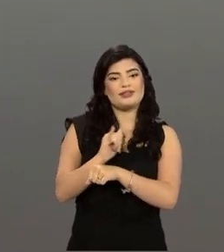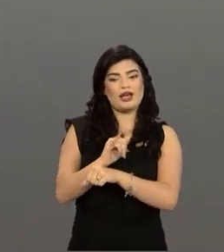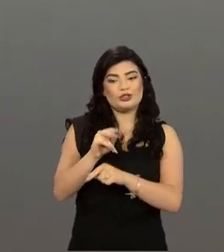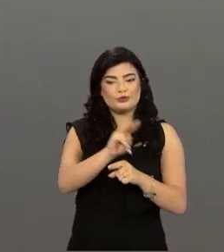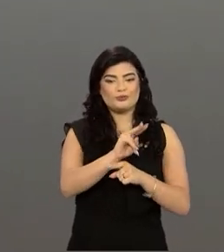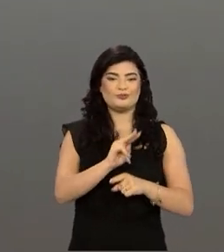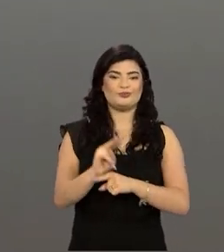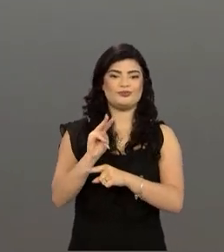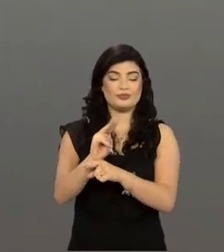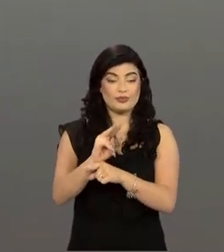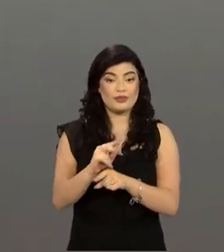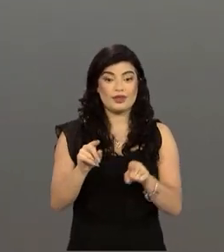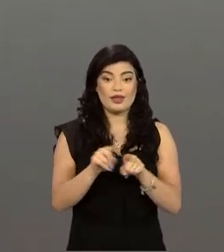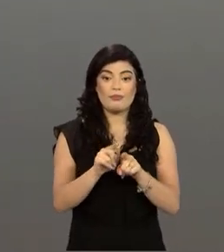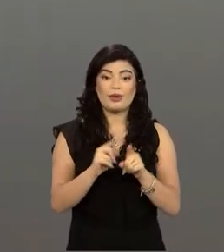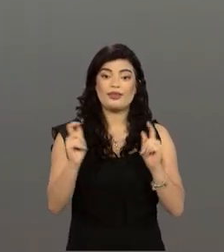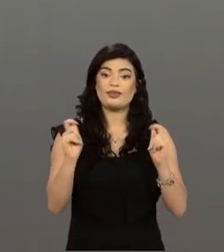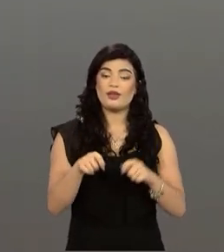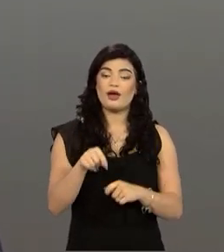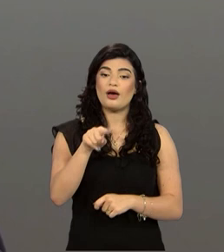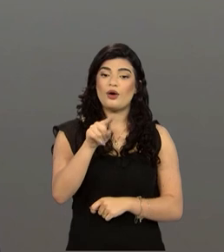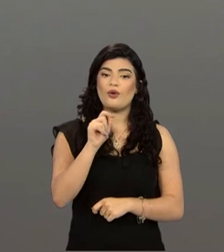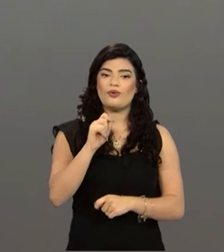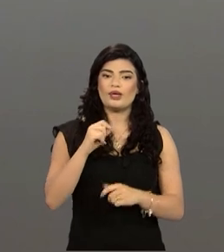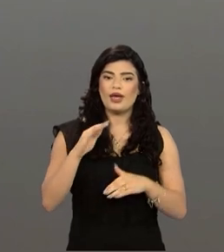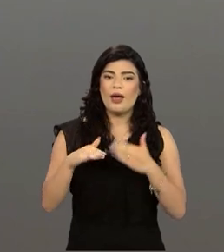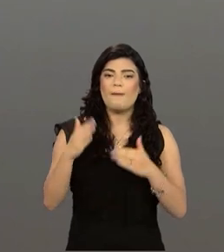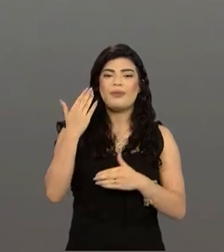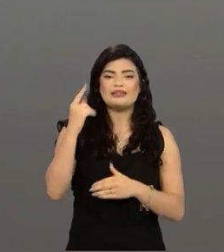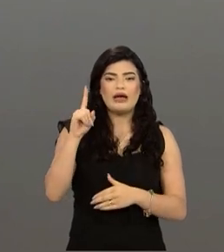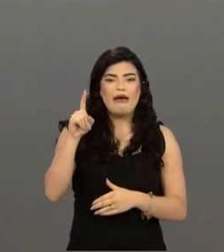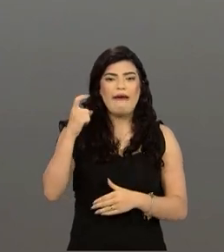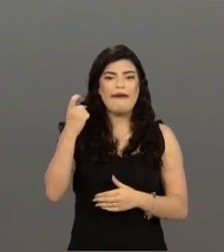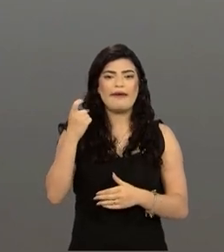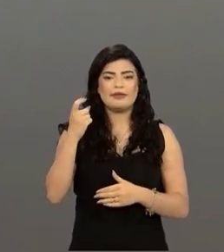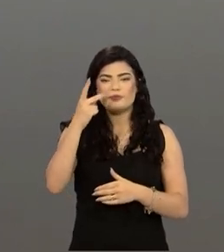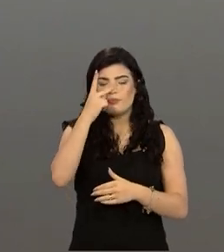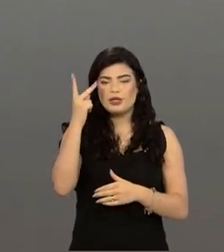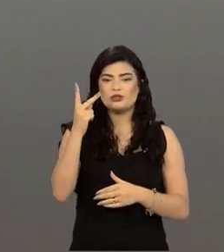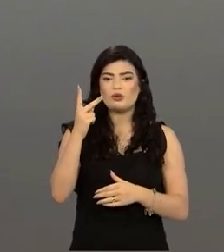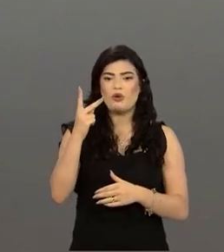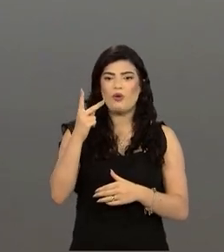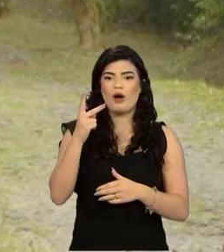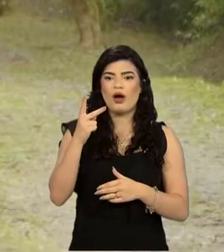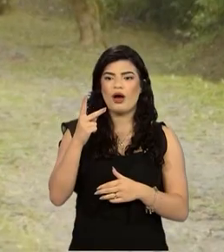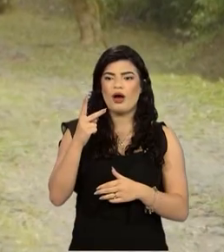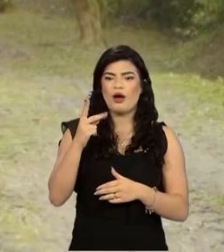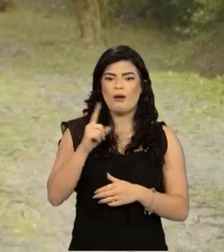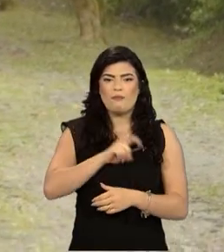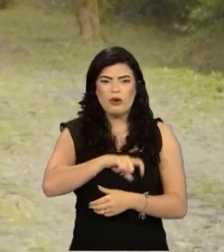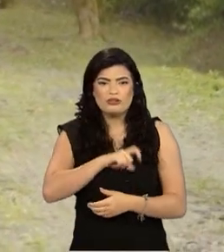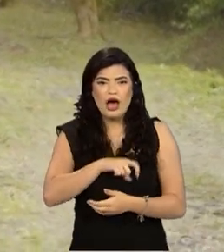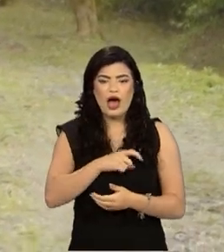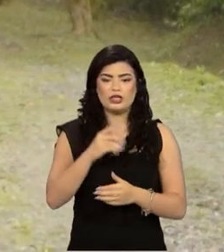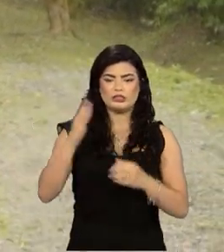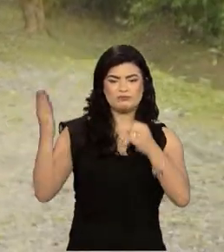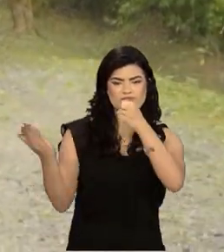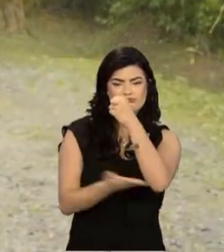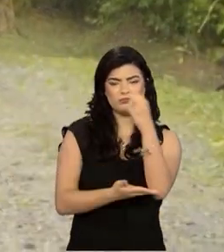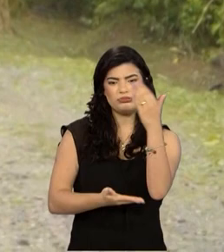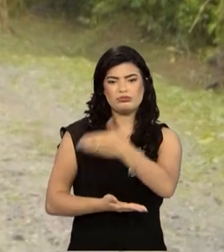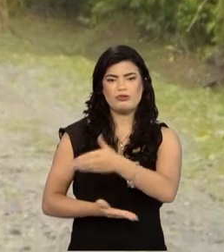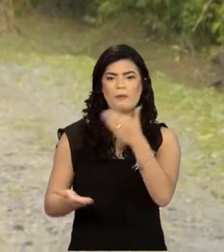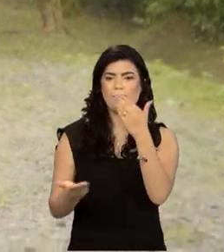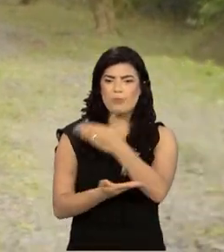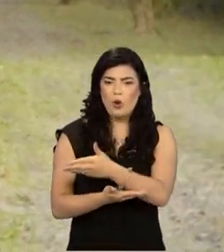você trazendo ex-caçadores, ex-extratores ilegais de Palmito e Jussara para dentro do